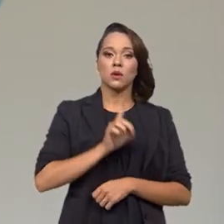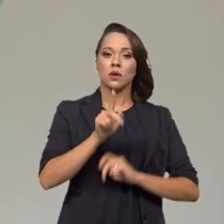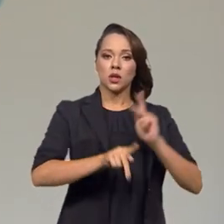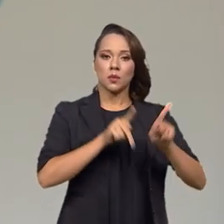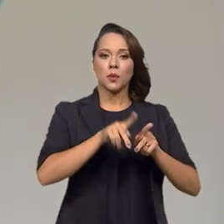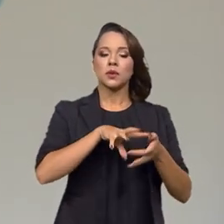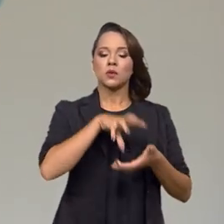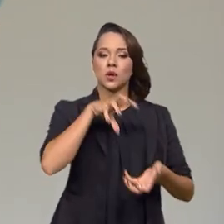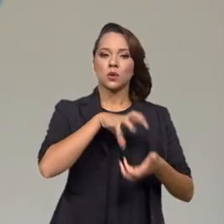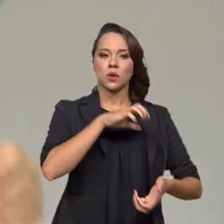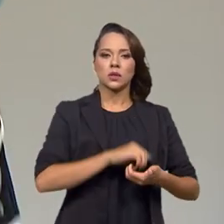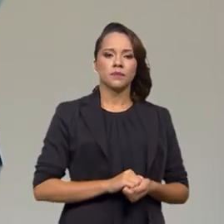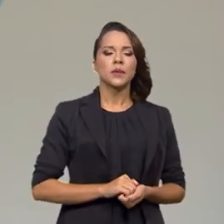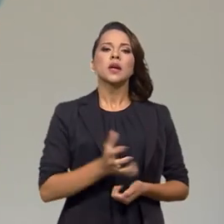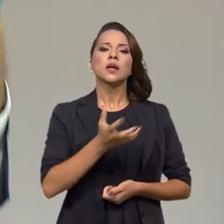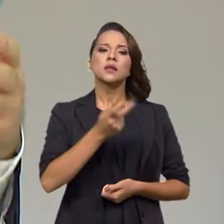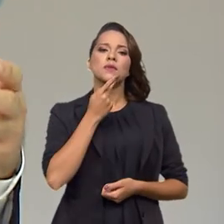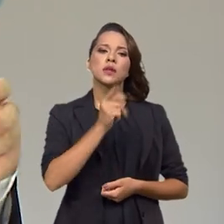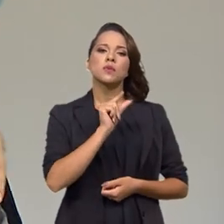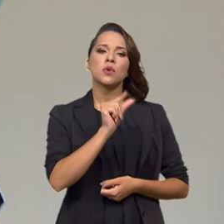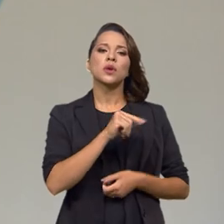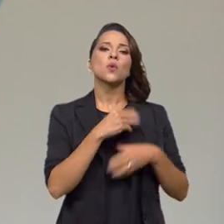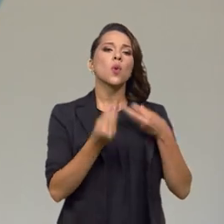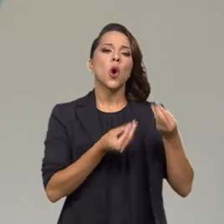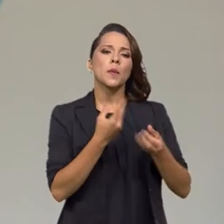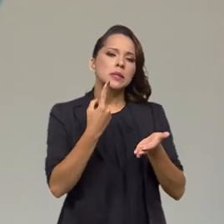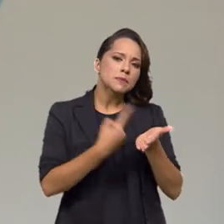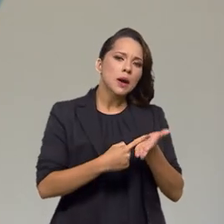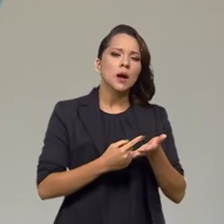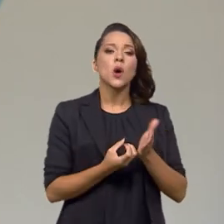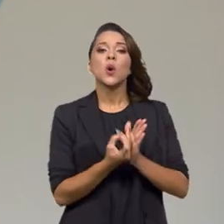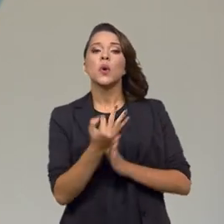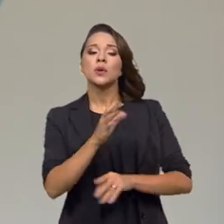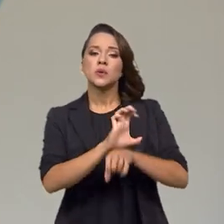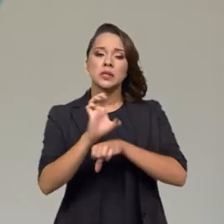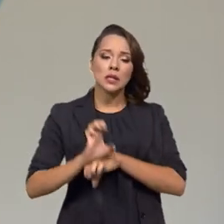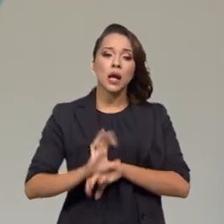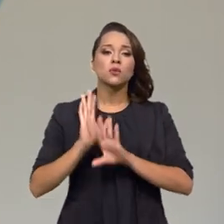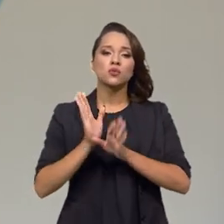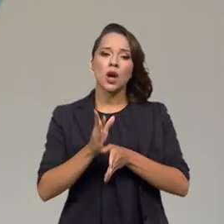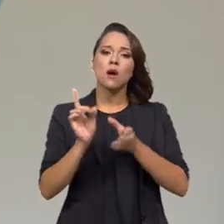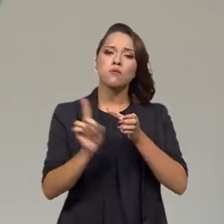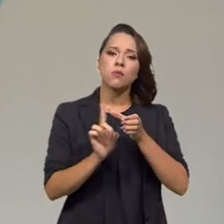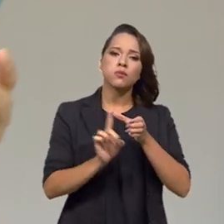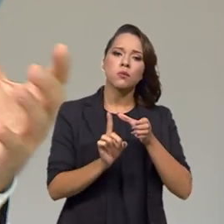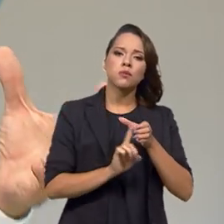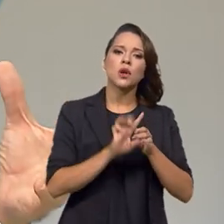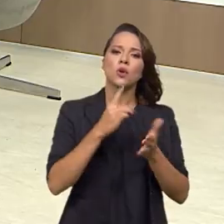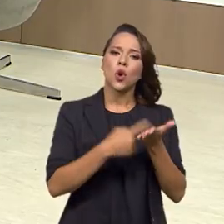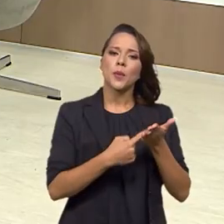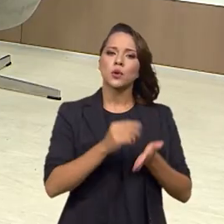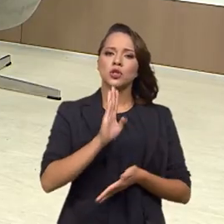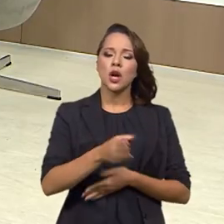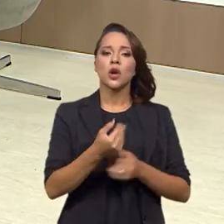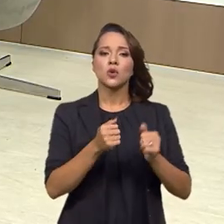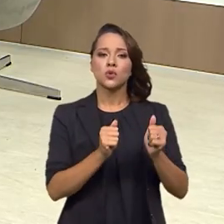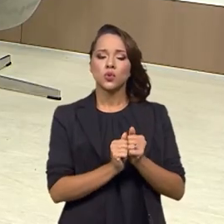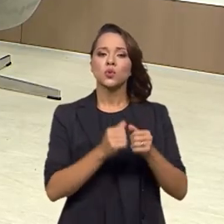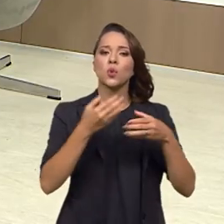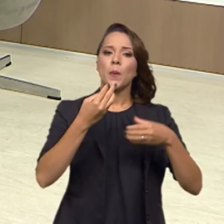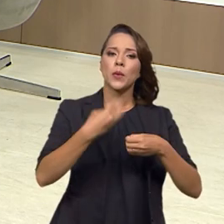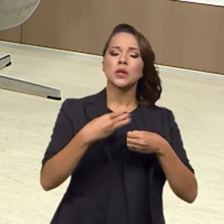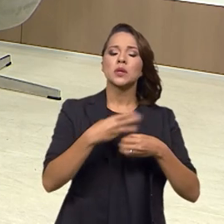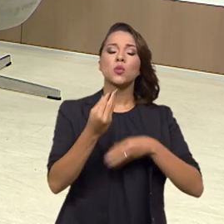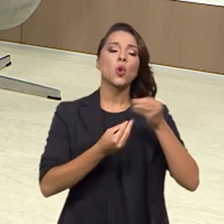população idosa. Eu queria que o senhor falasse um pouquinho do pacto, quantos estados já estão neste pacto, municípios e como que ele